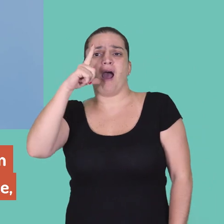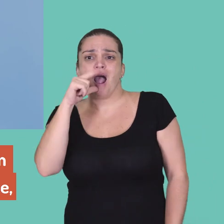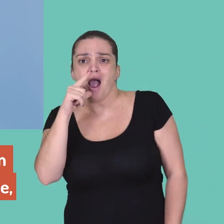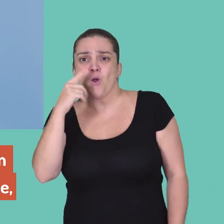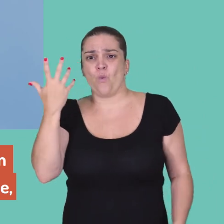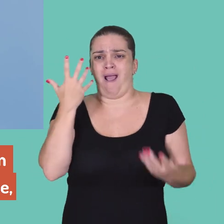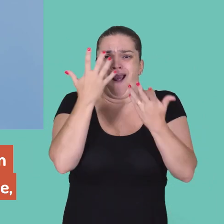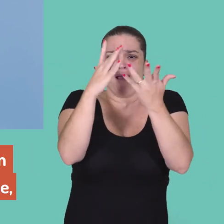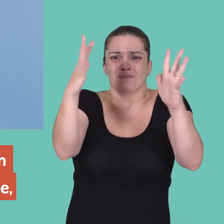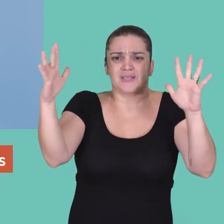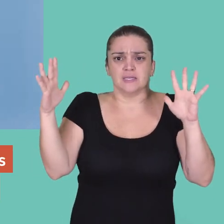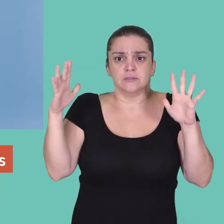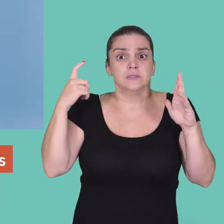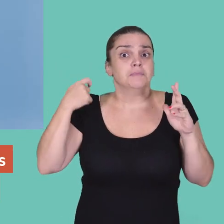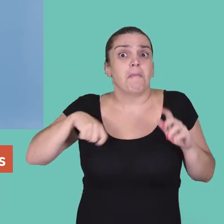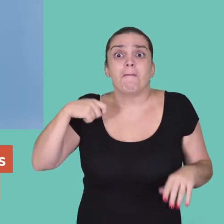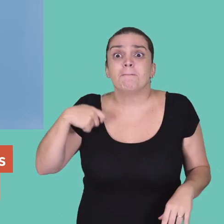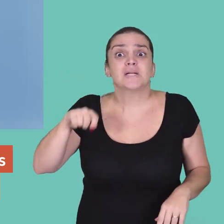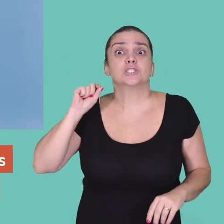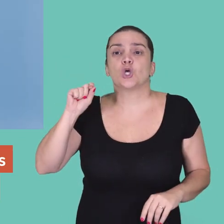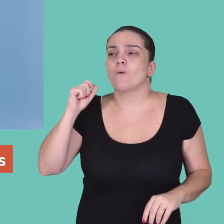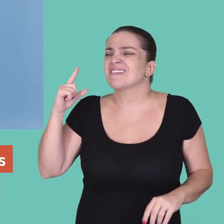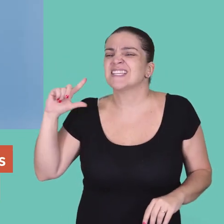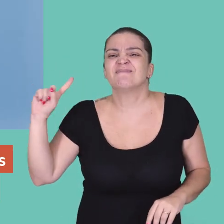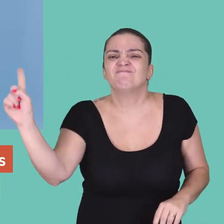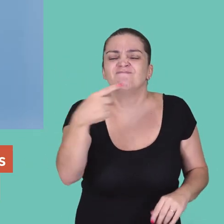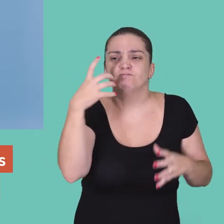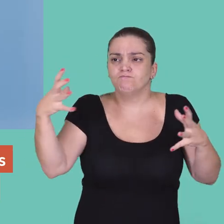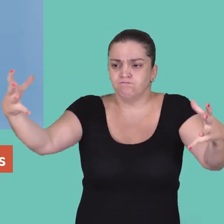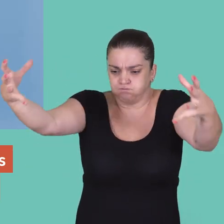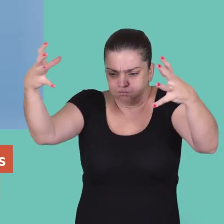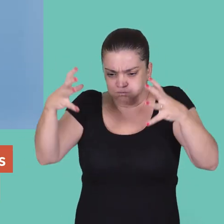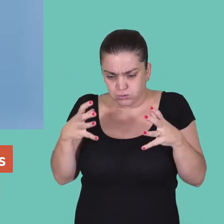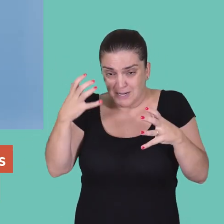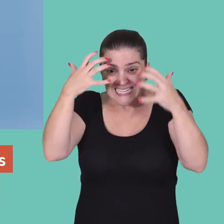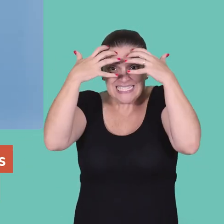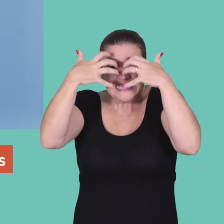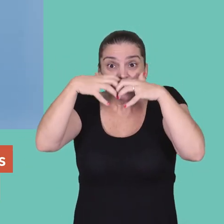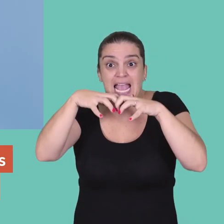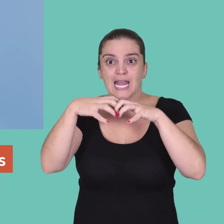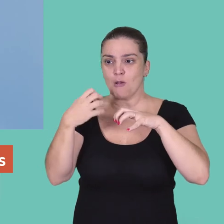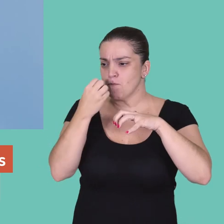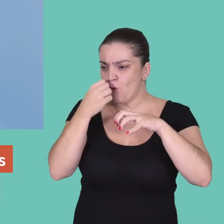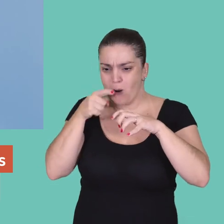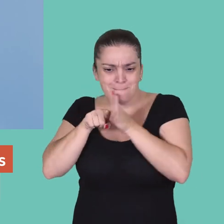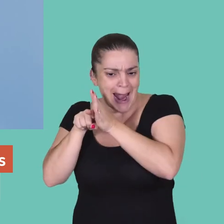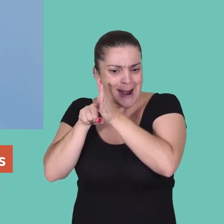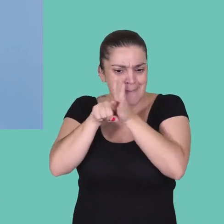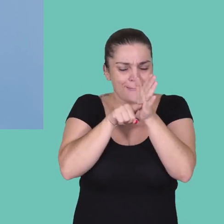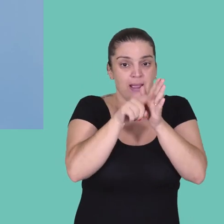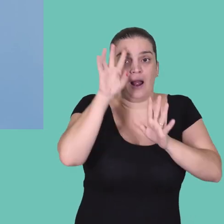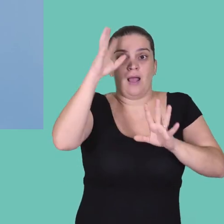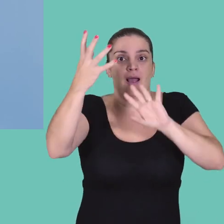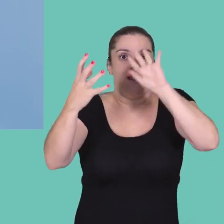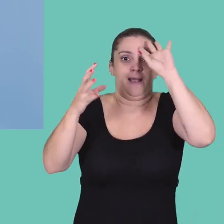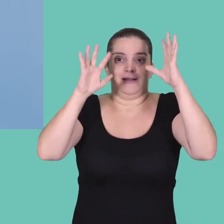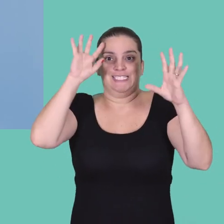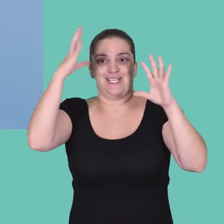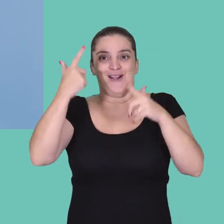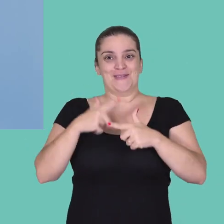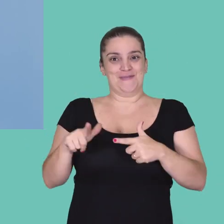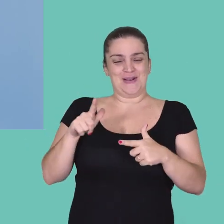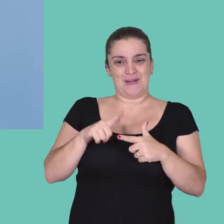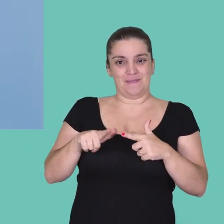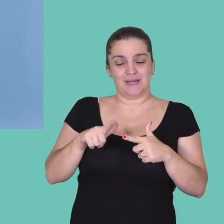água, meio ambiente. E a gente precisa ter os melhores cérebros e o conjunto desses melhores cérebros para a gente conseguir